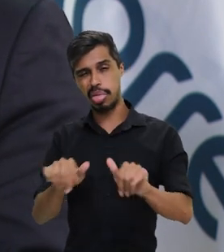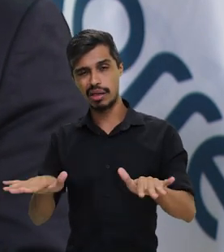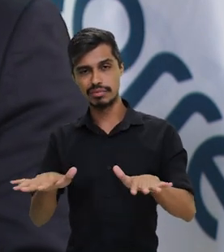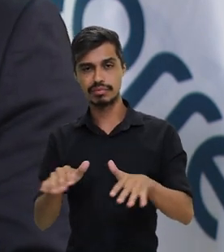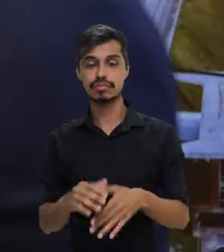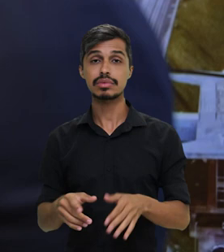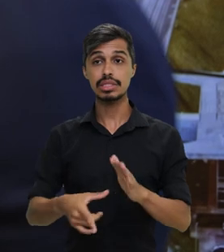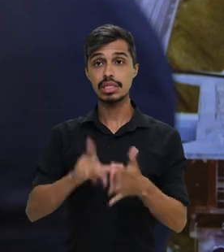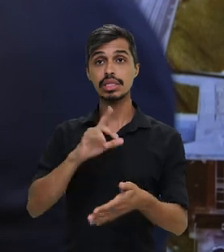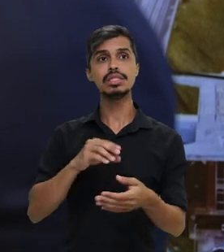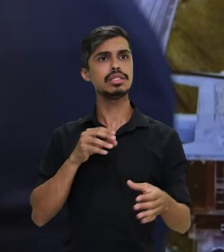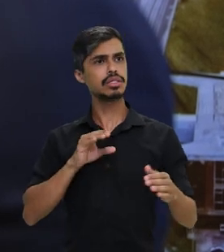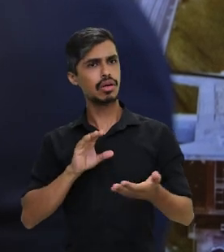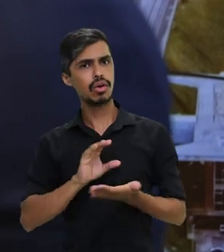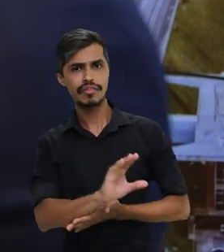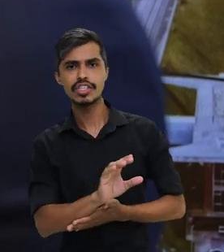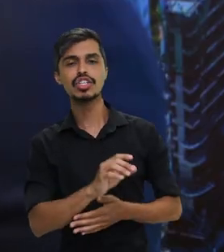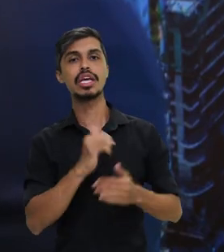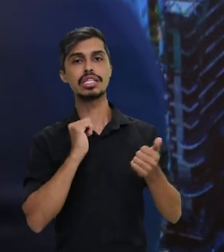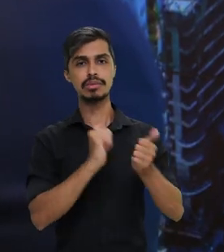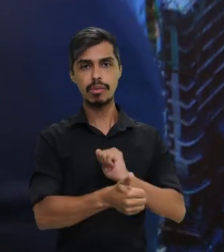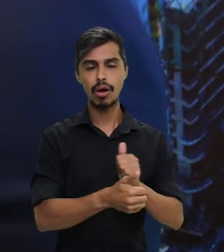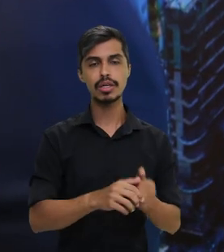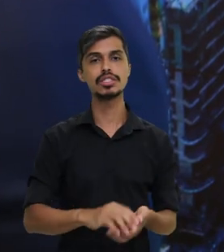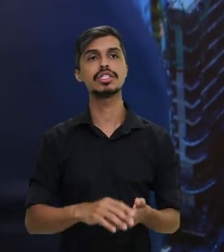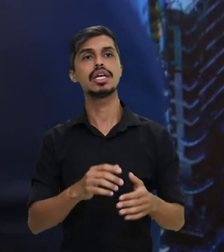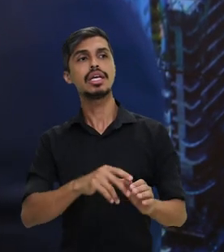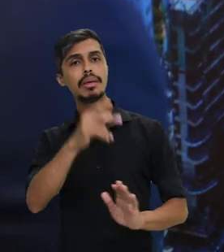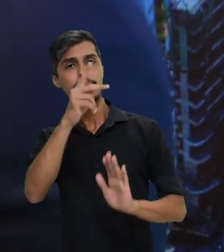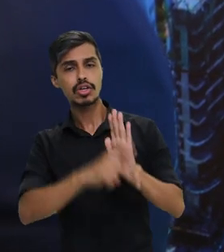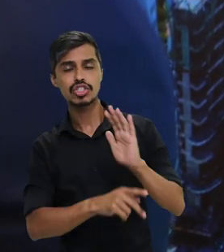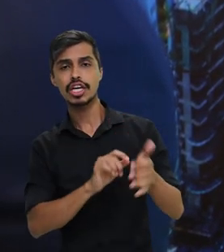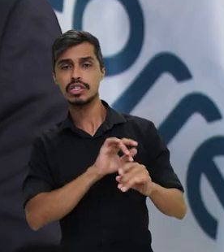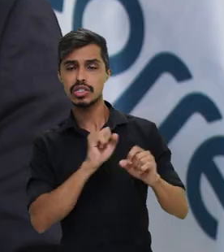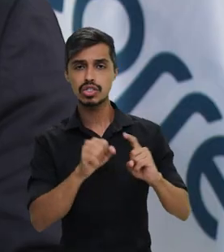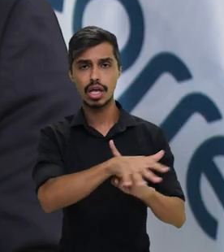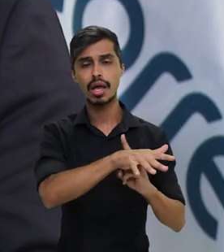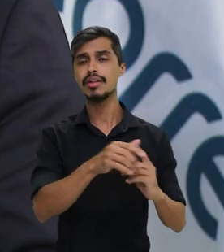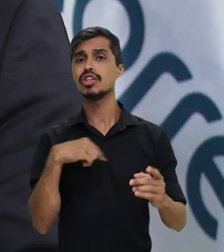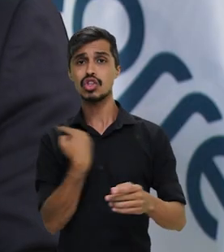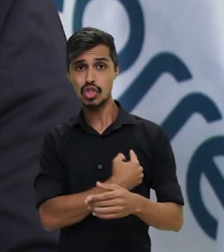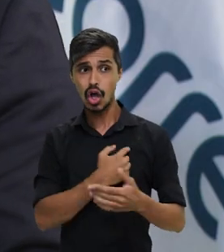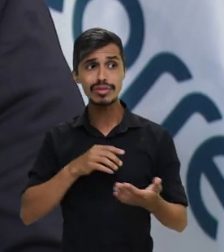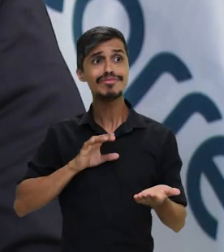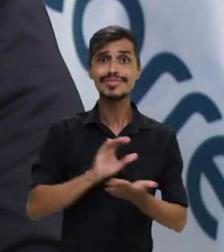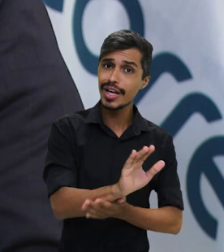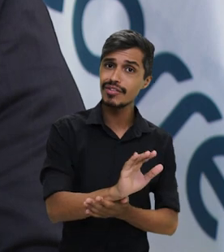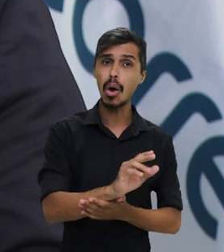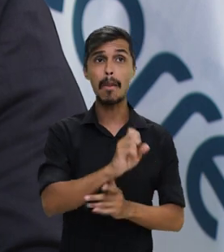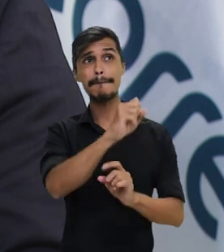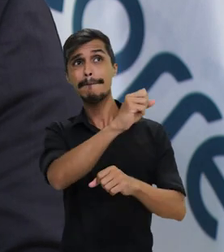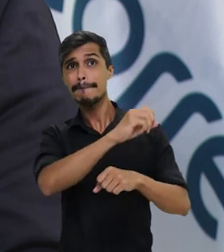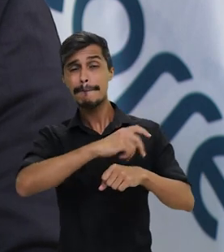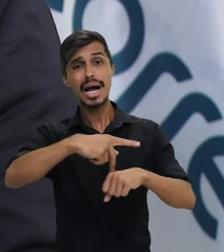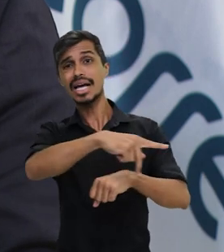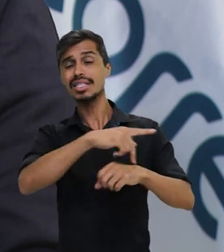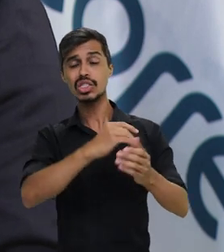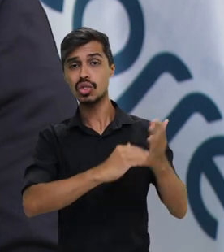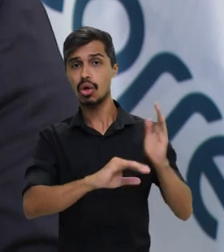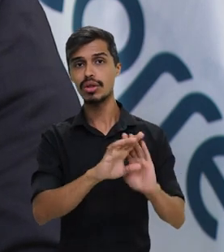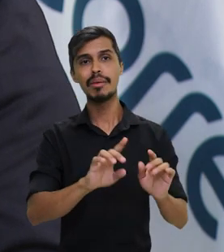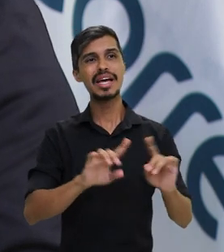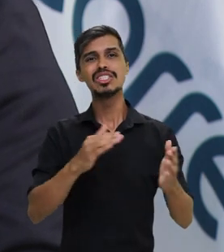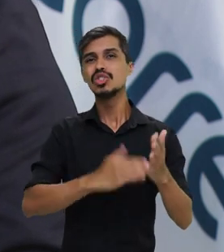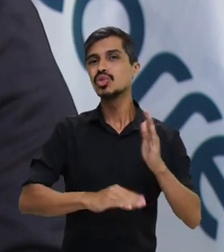investíamos em esportes, em obras sociais. Patrocinavam, Patrocinavam. Patrocinavam o país. Nós patrocinávamos.